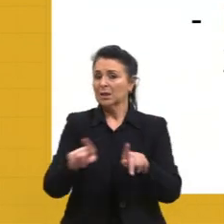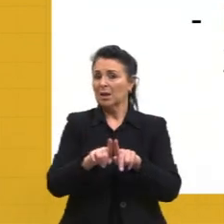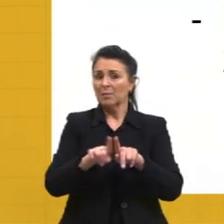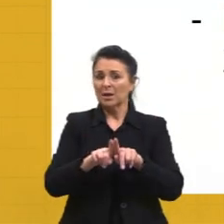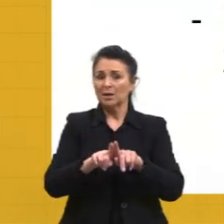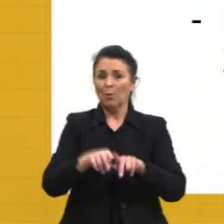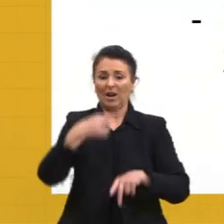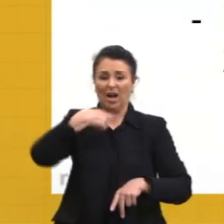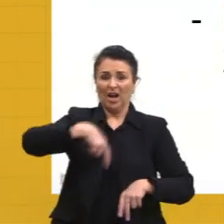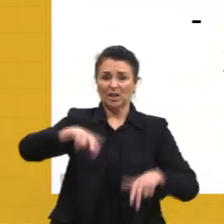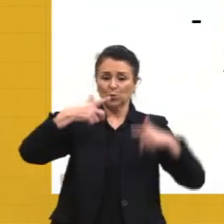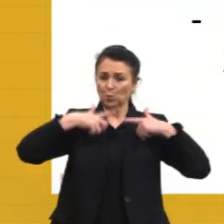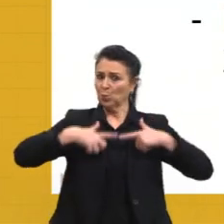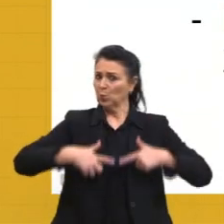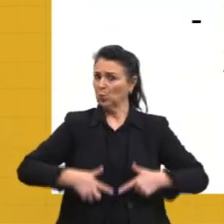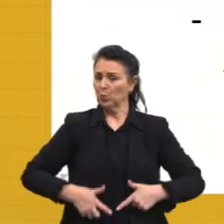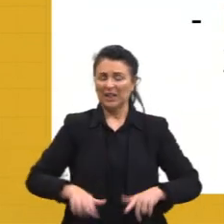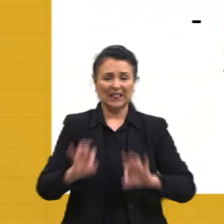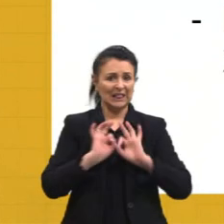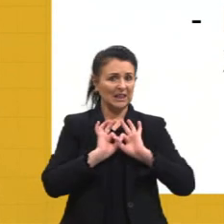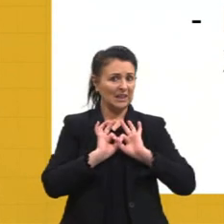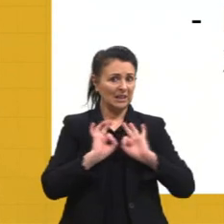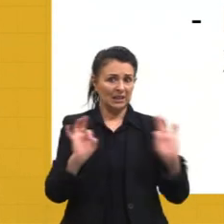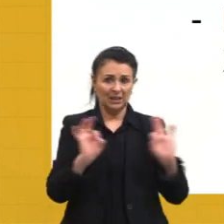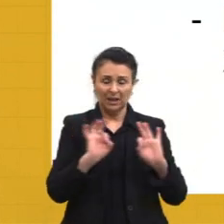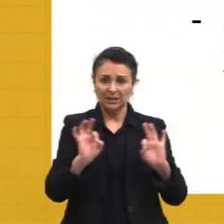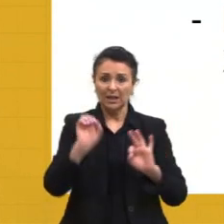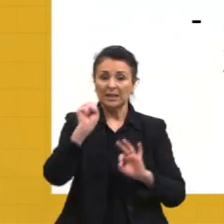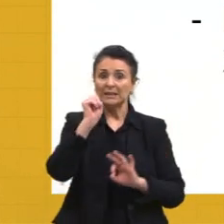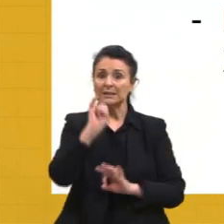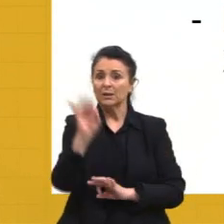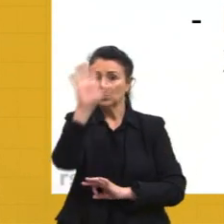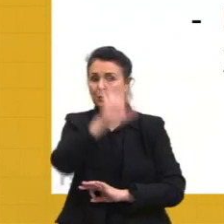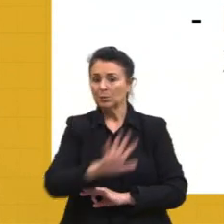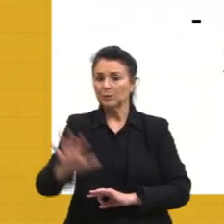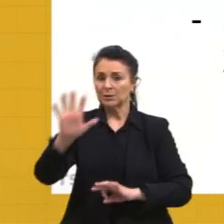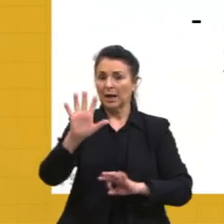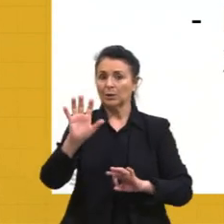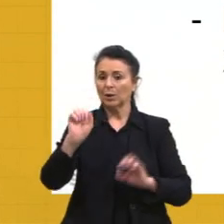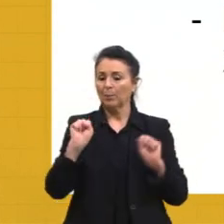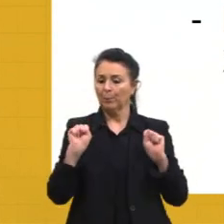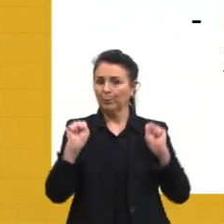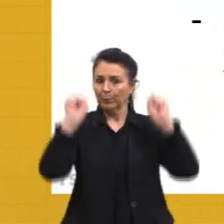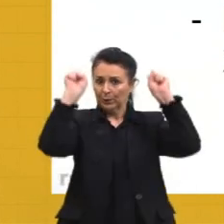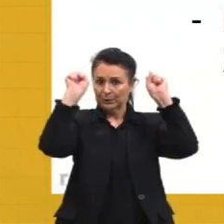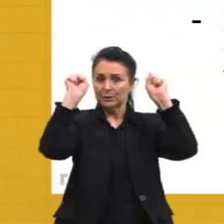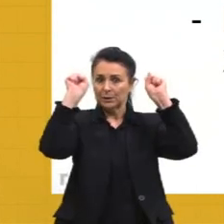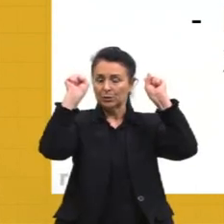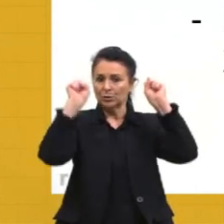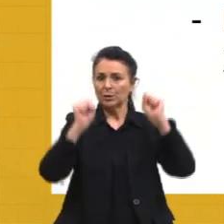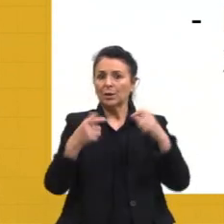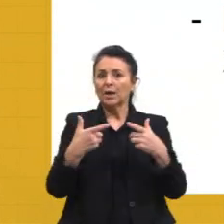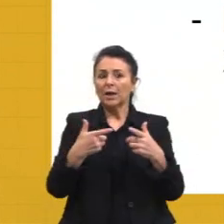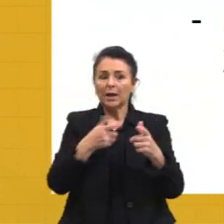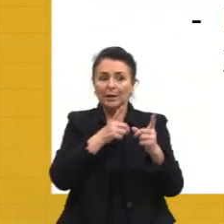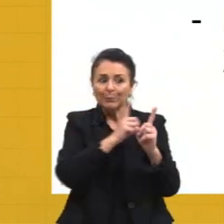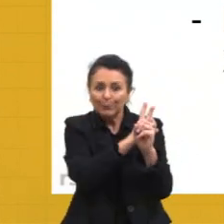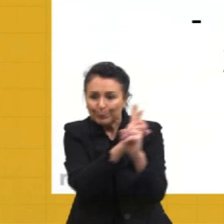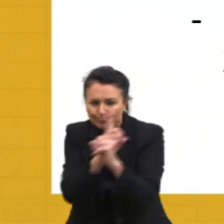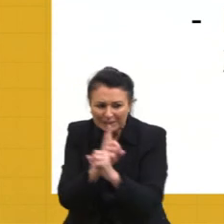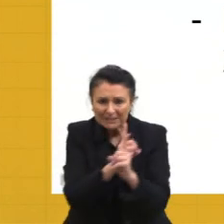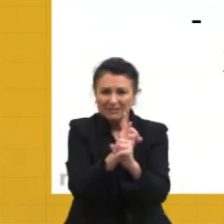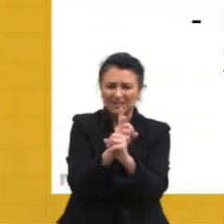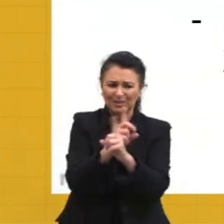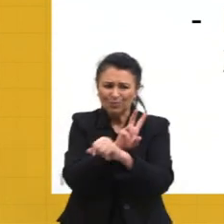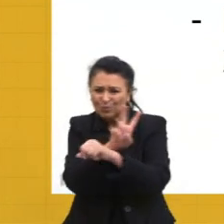Estados religiosos. Então, se o meu Estado é protestante, ele, geralmente, no período moderno, ele vai perseguir católicos,